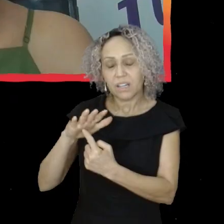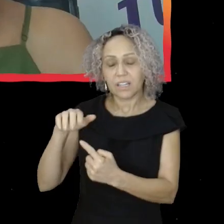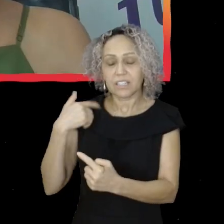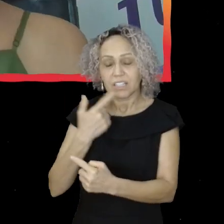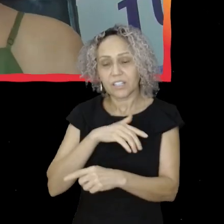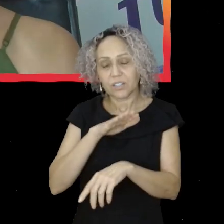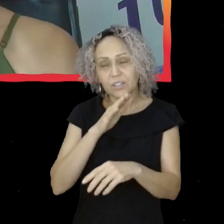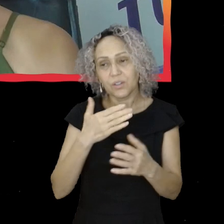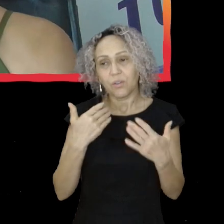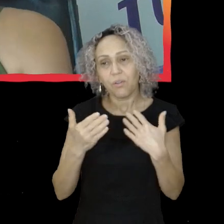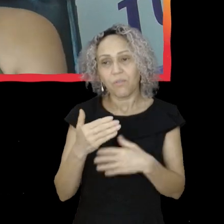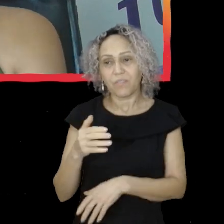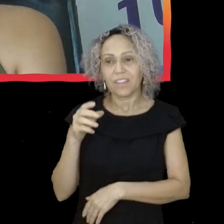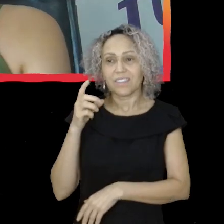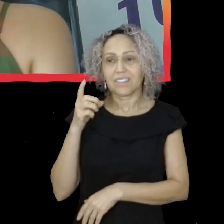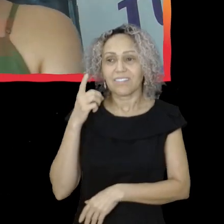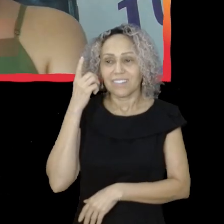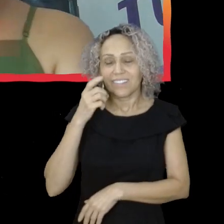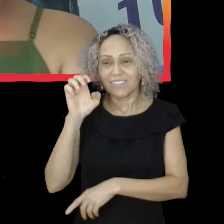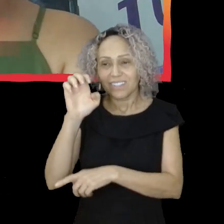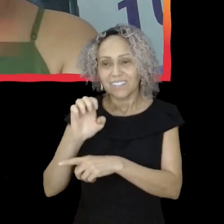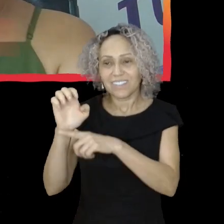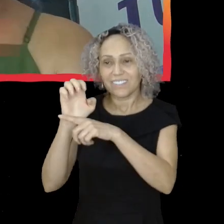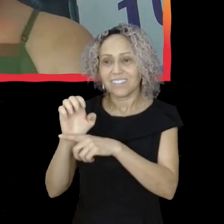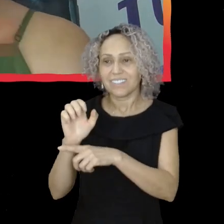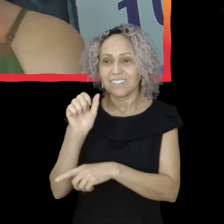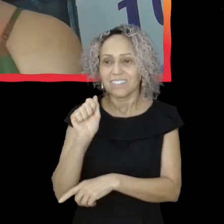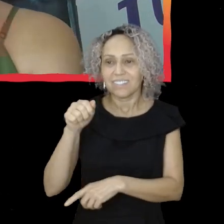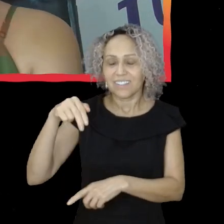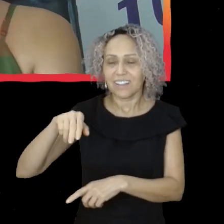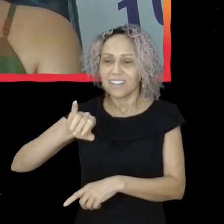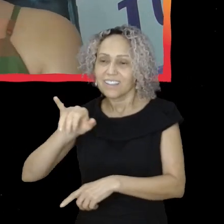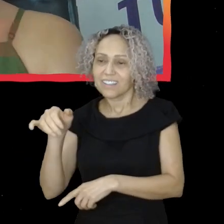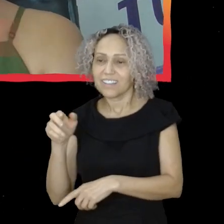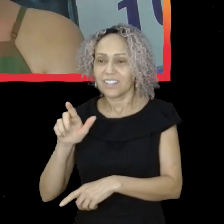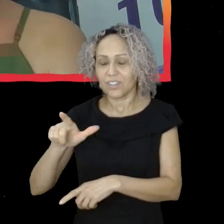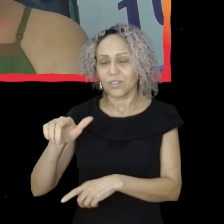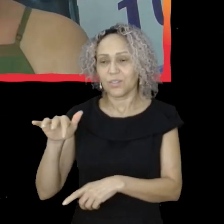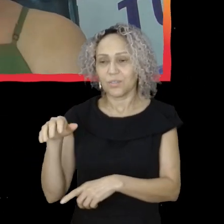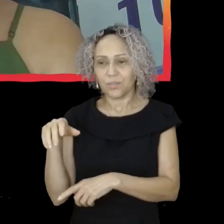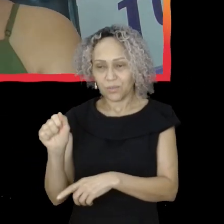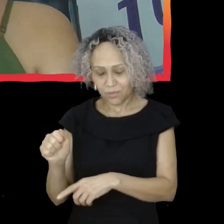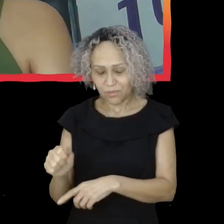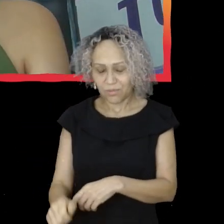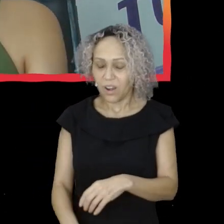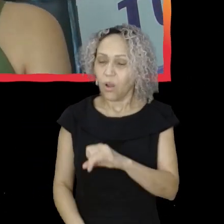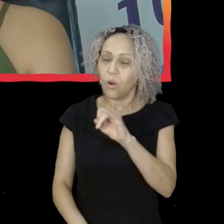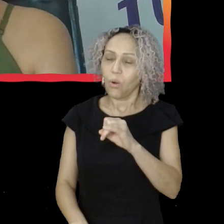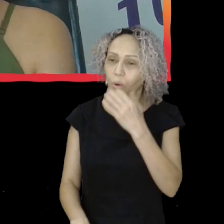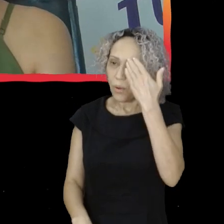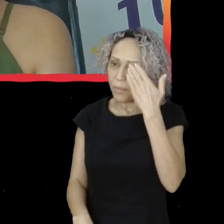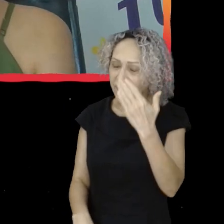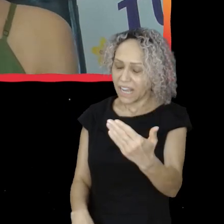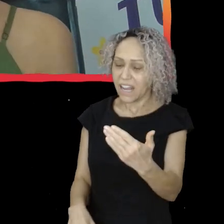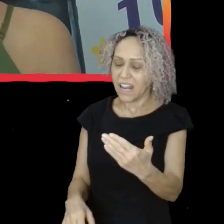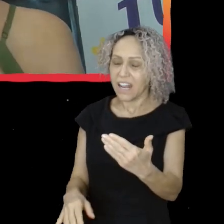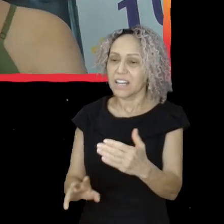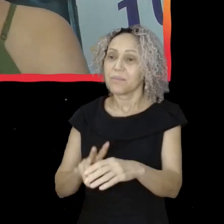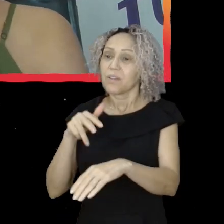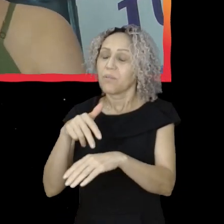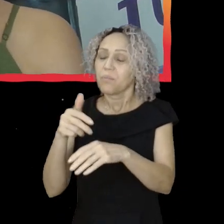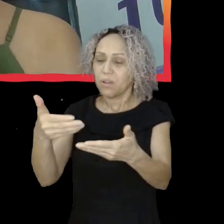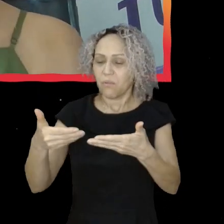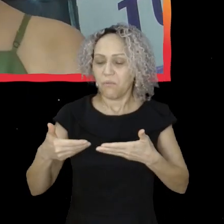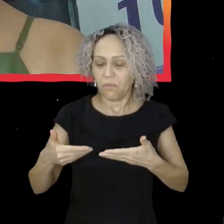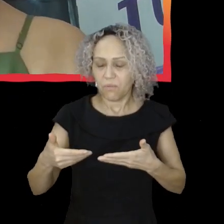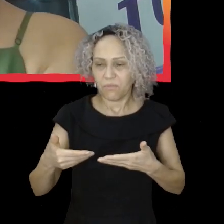Ribeiro. Seja bem-vinda, Ana Ju. Oi, gente. Tudo bom? Muito obrigada pelo espaço, pelo convite. Pra mim é